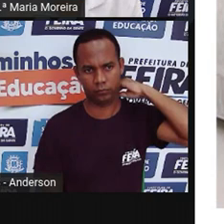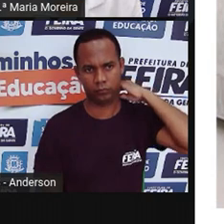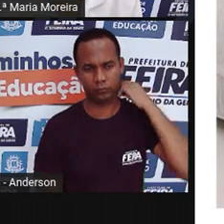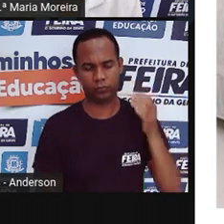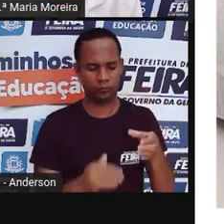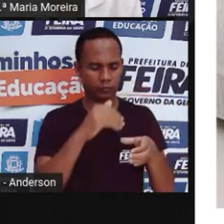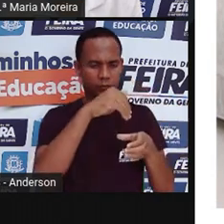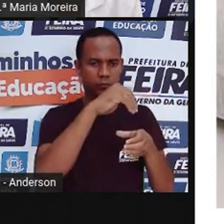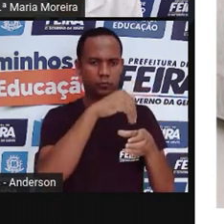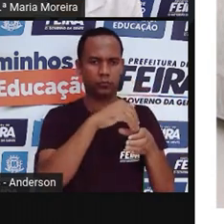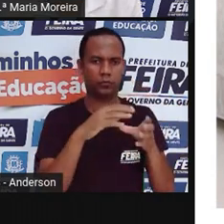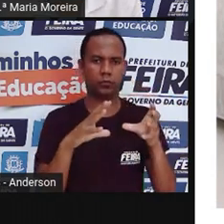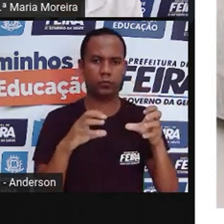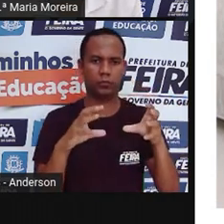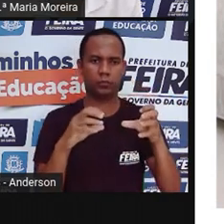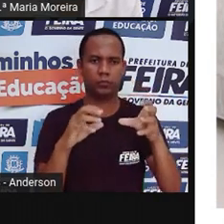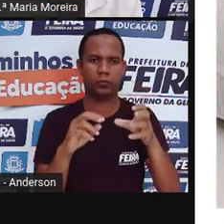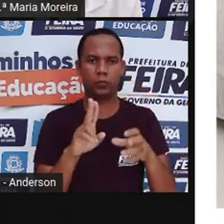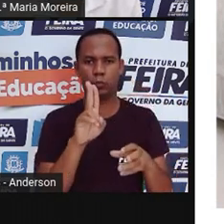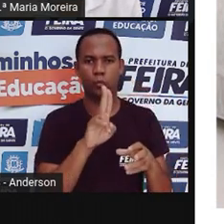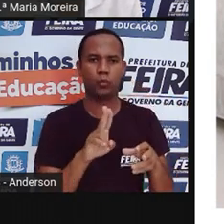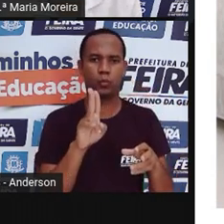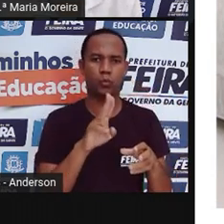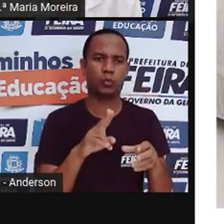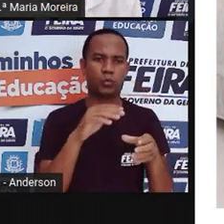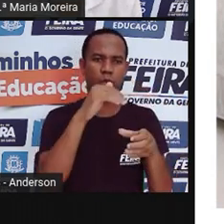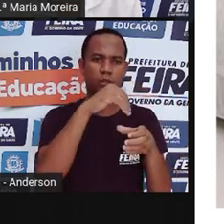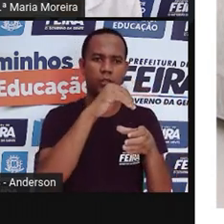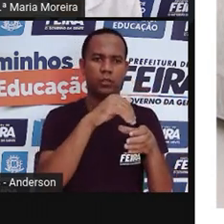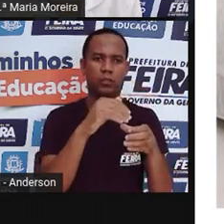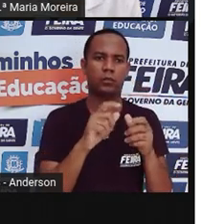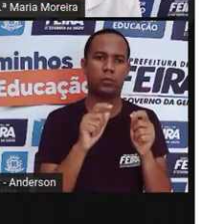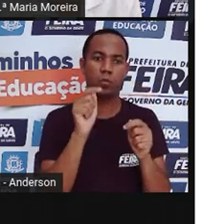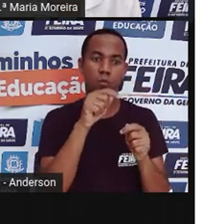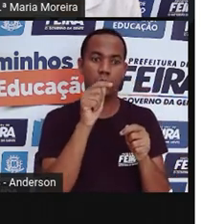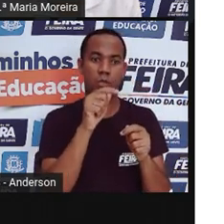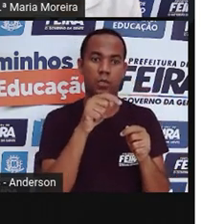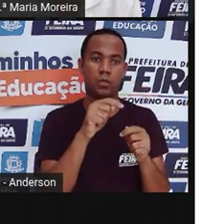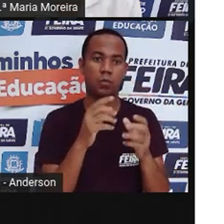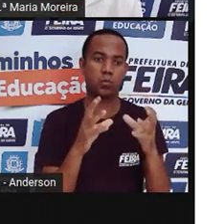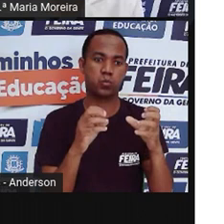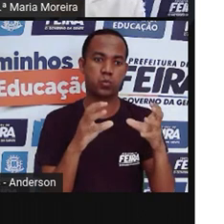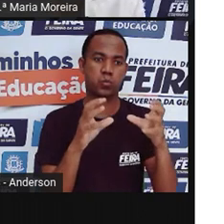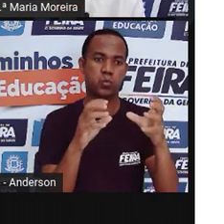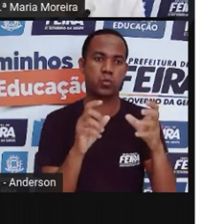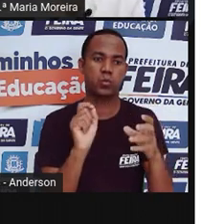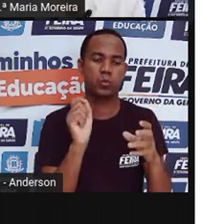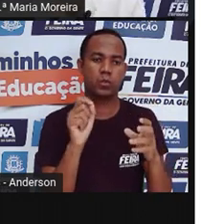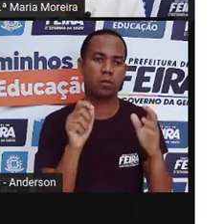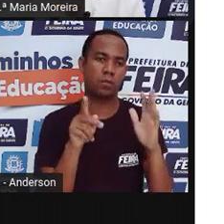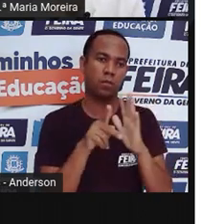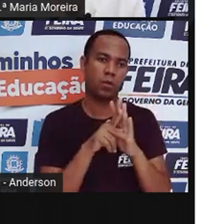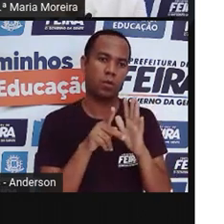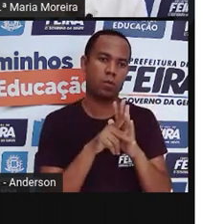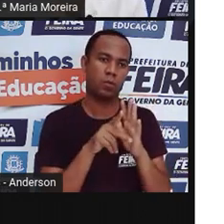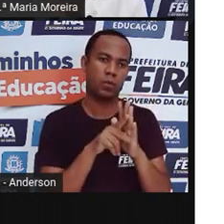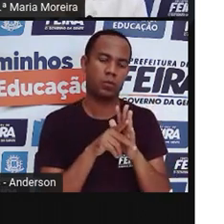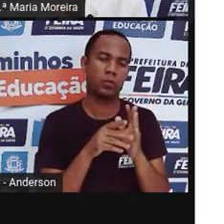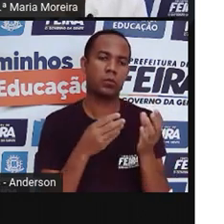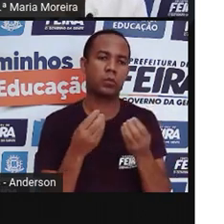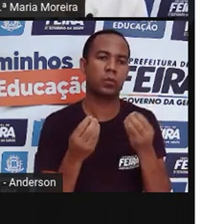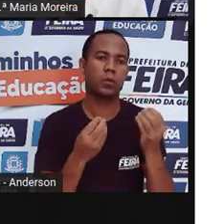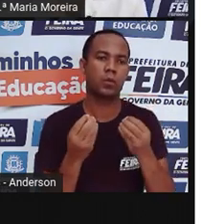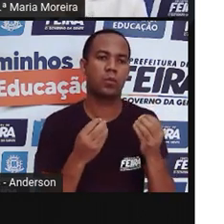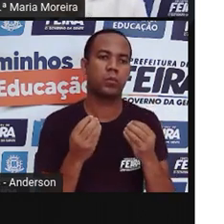pelúcia, das bonecas de pano, certo? Então, esse enchimento, ele é o enchimento padrão do mercado que é